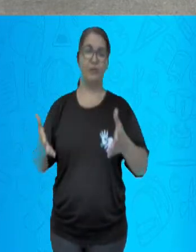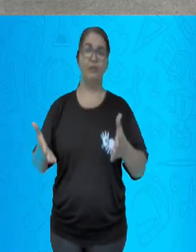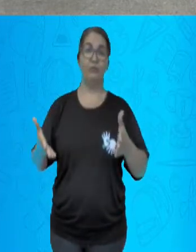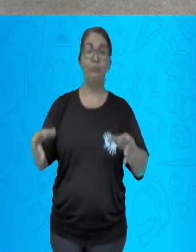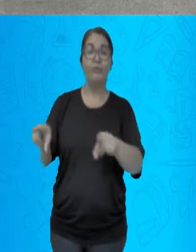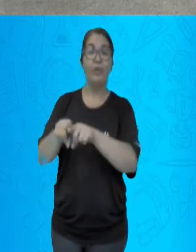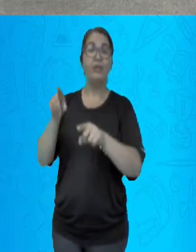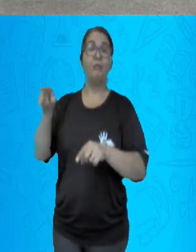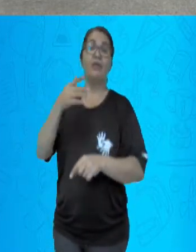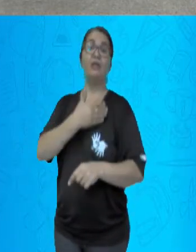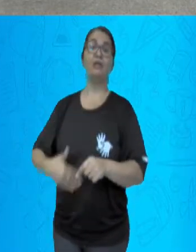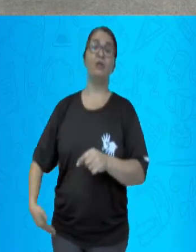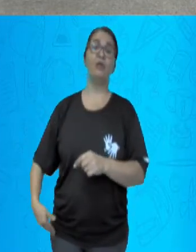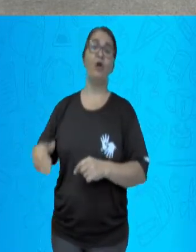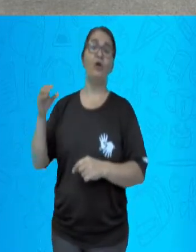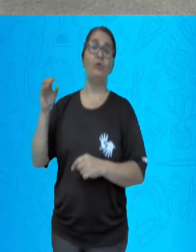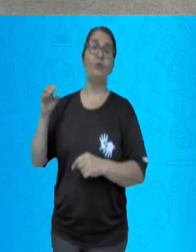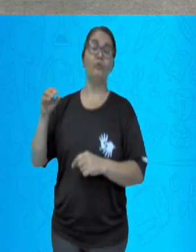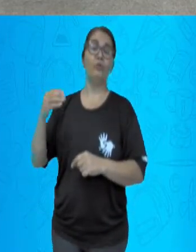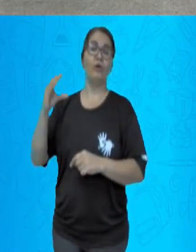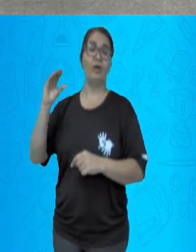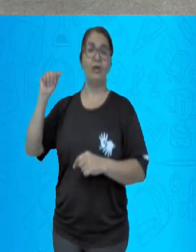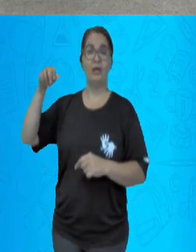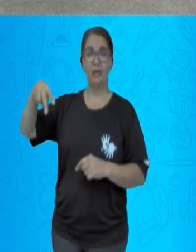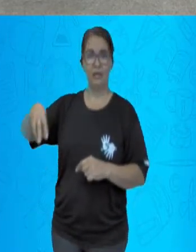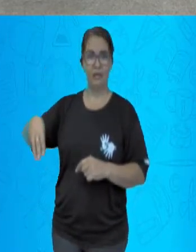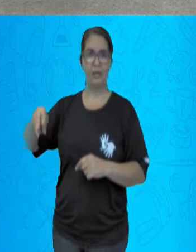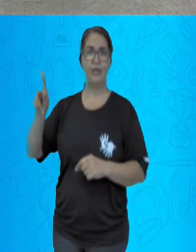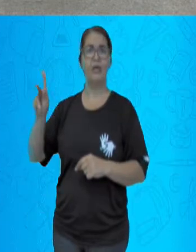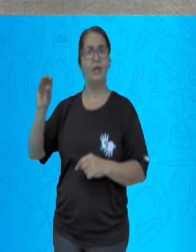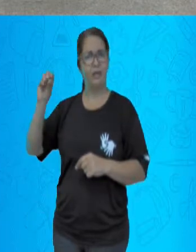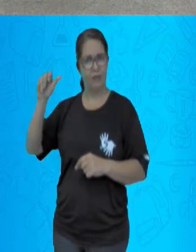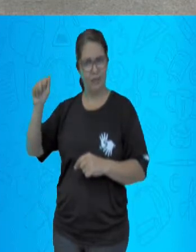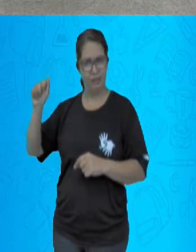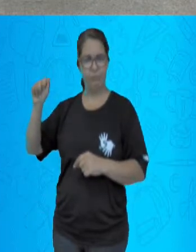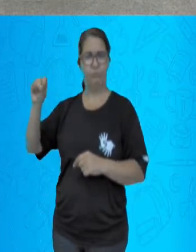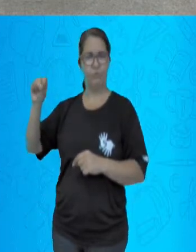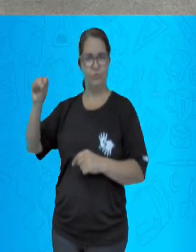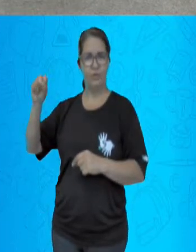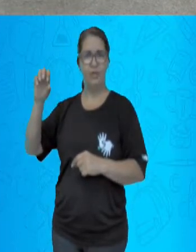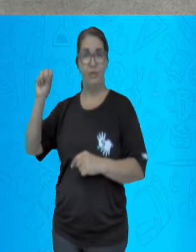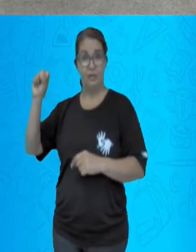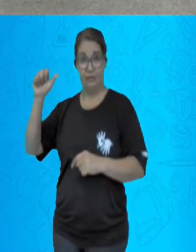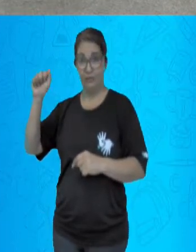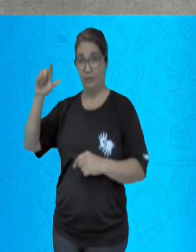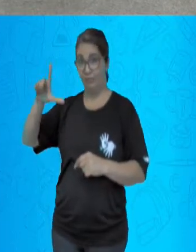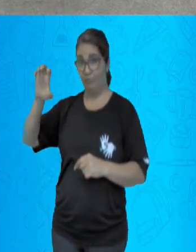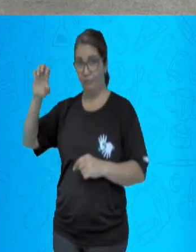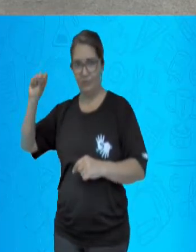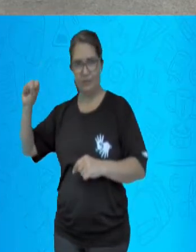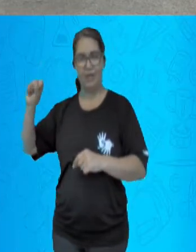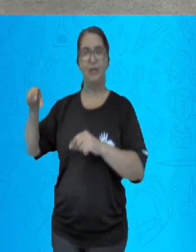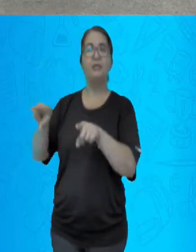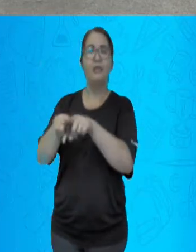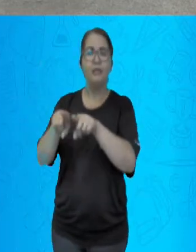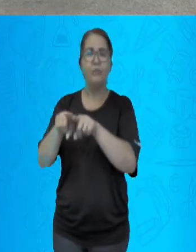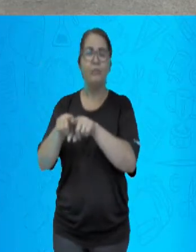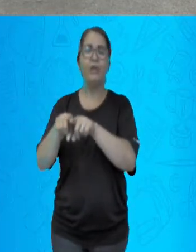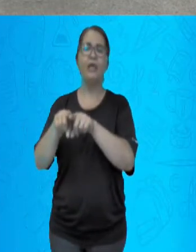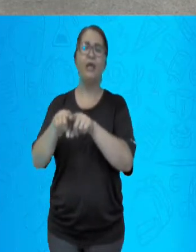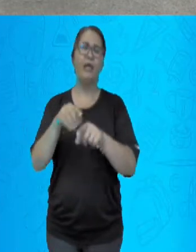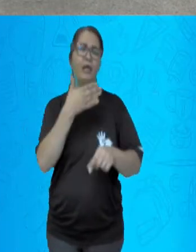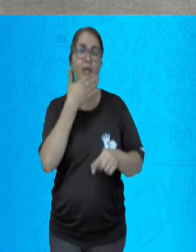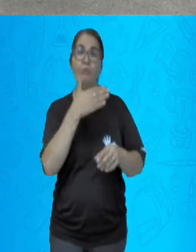foi a busca de apoios dos governadores dos estados ao governo federal. Esta